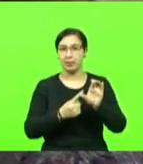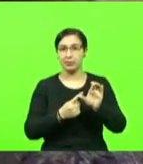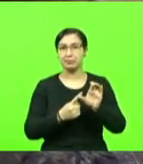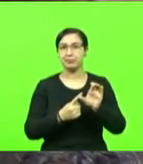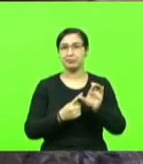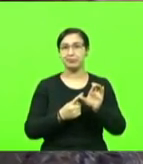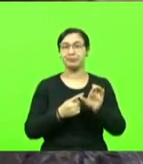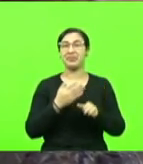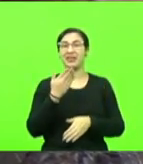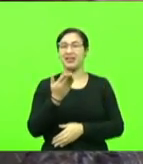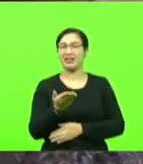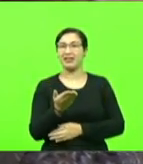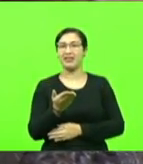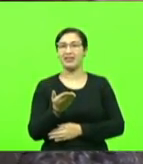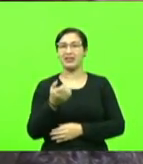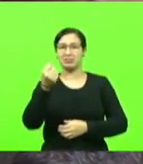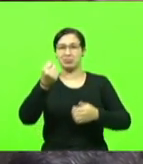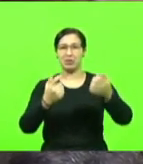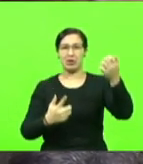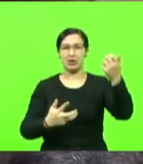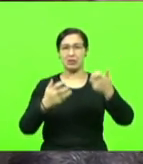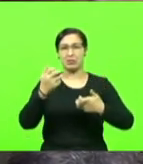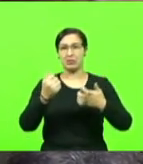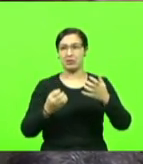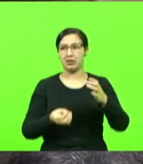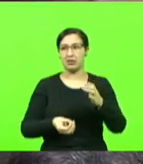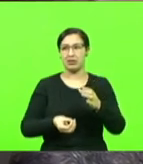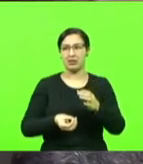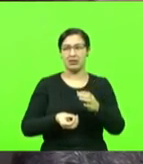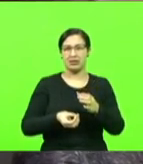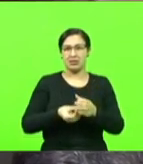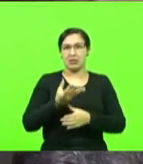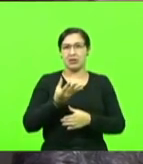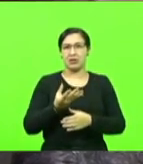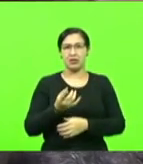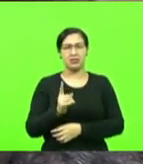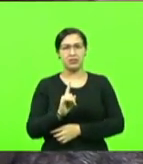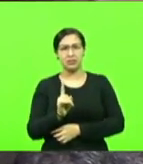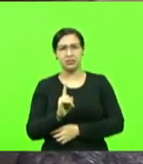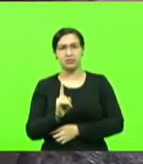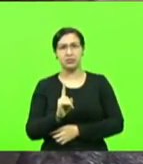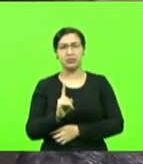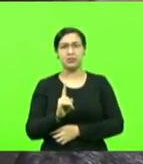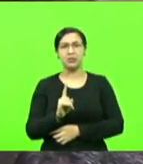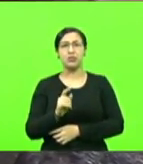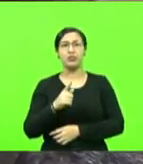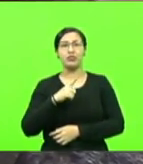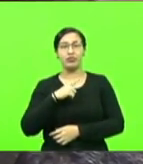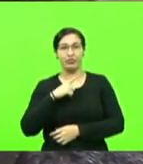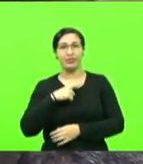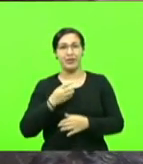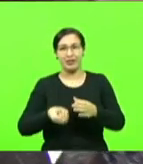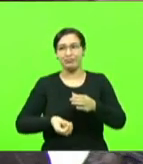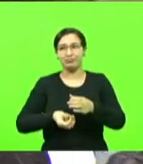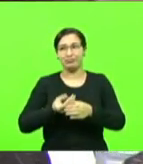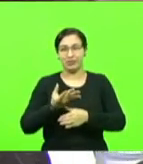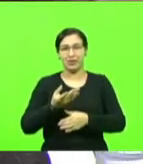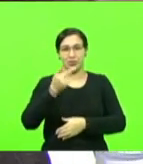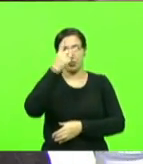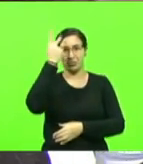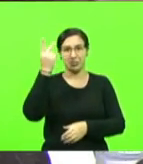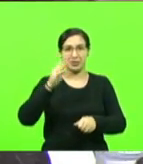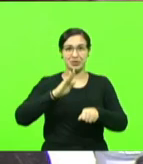essas narrativas não foram criadas ao acaso, não. Elas têm pai, elas têm mãe, de onde elas